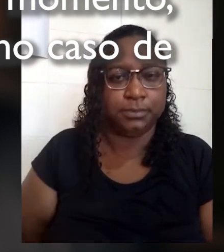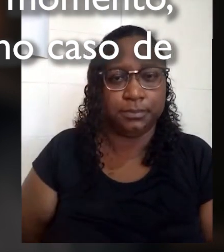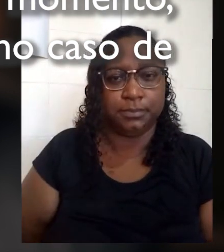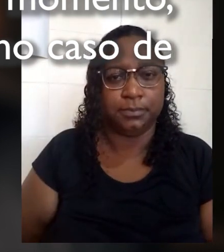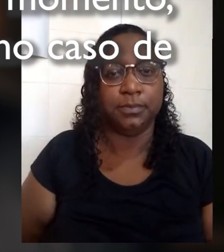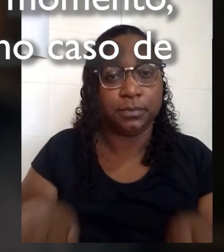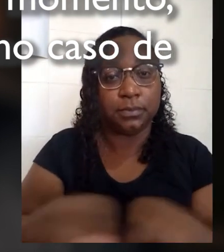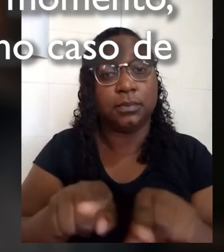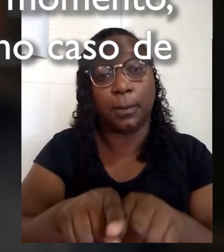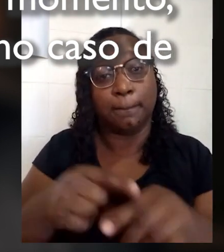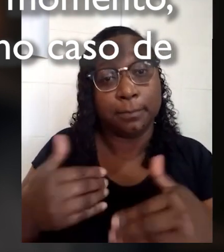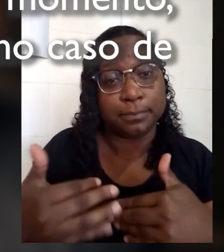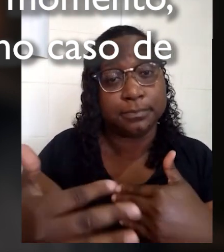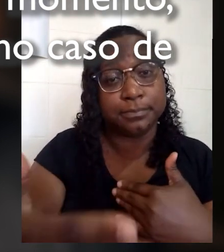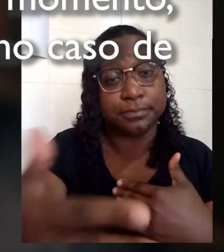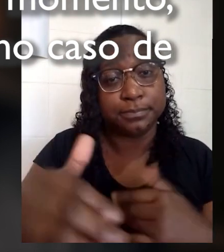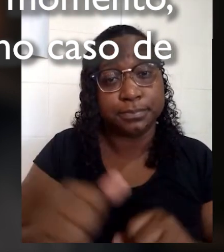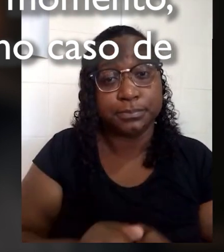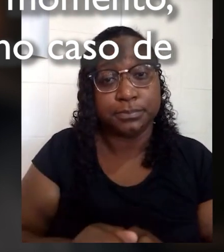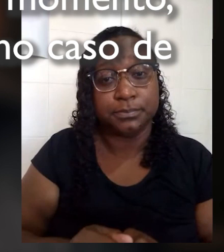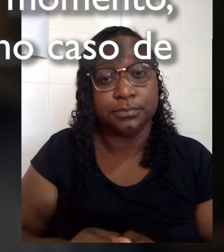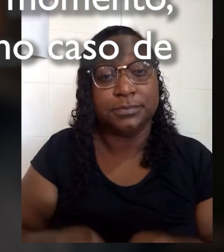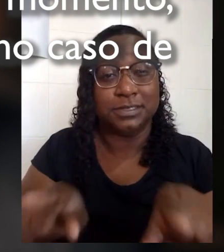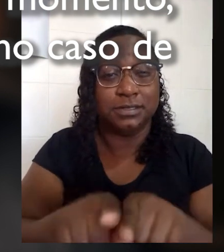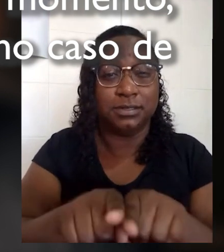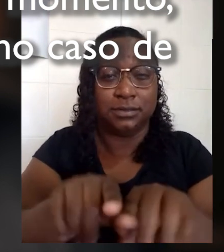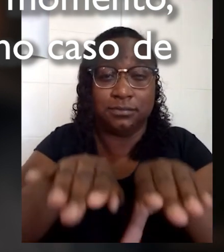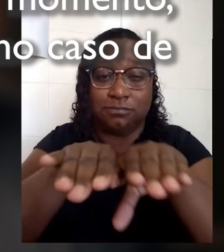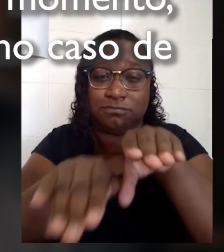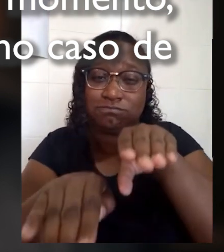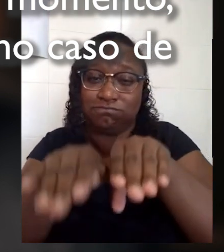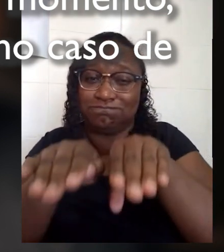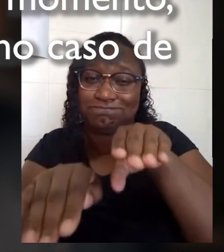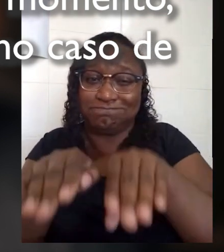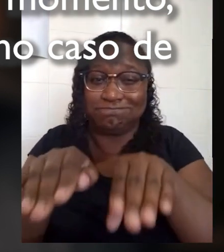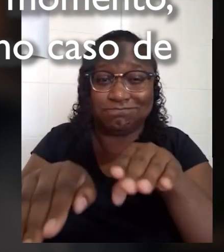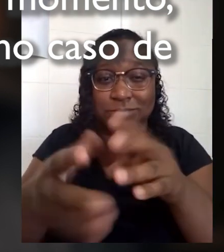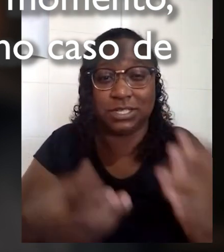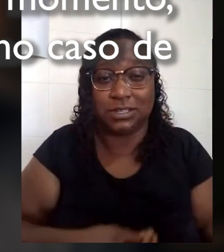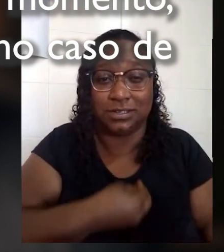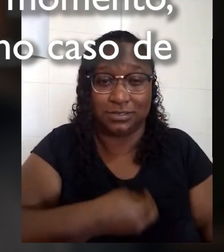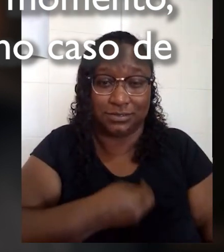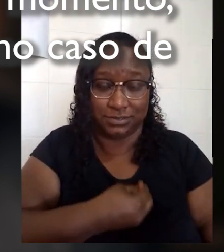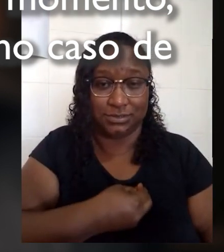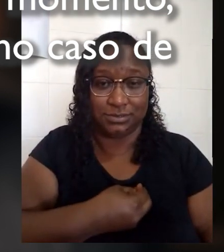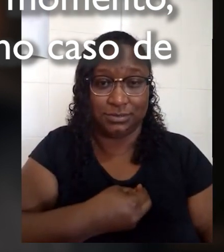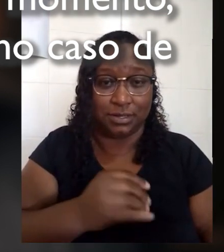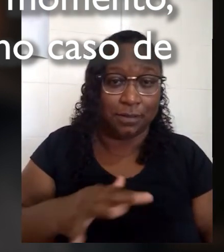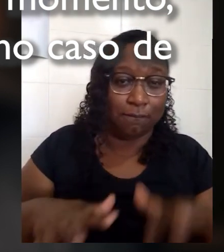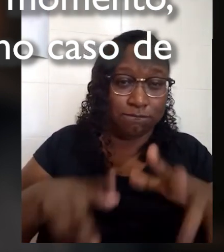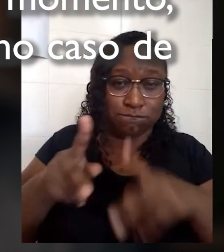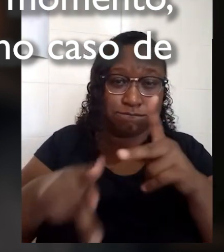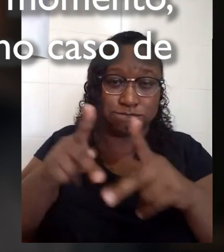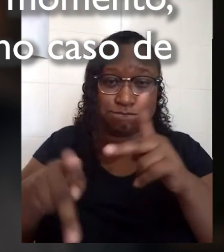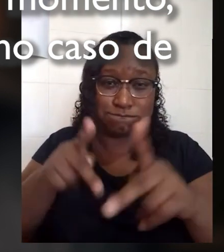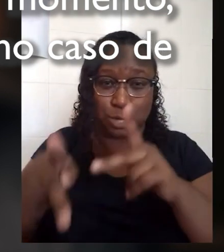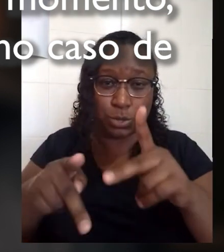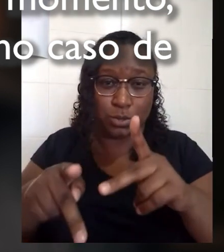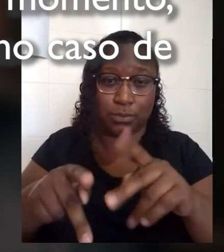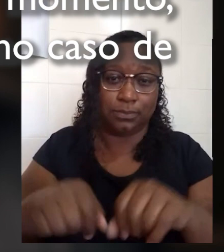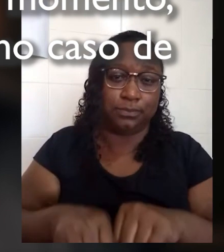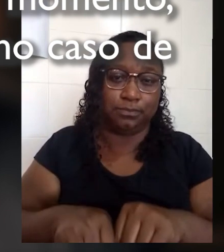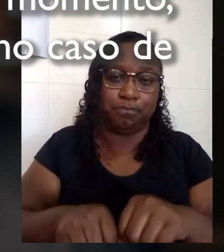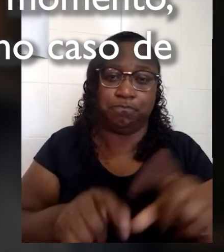e busquem corrigir as variáveis atuais que geram desigualdade em um determinado momento, em lugar de estimular polarizações,